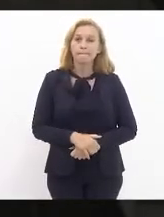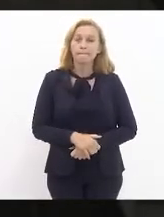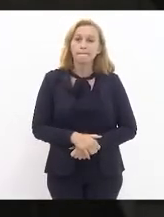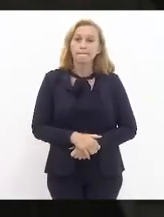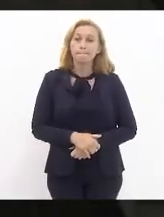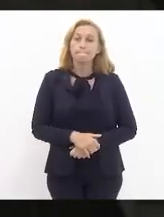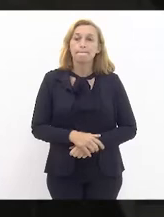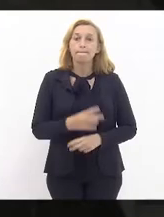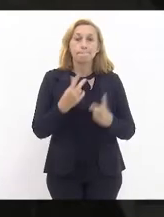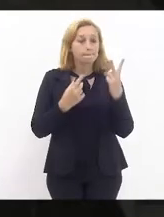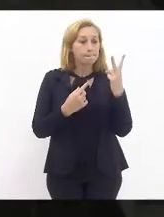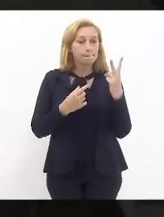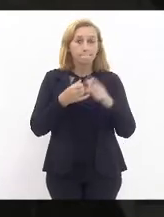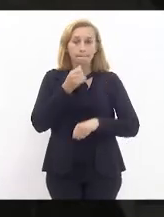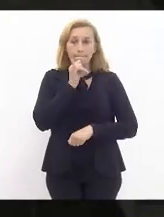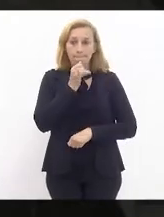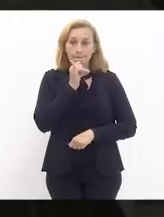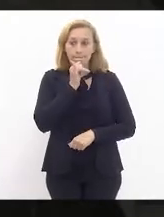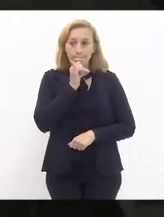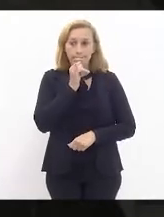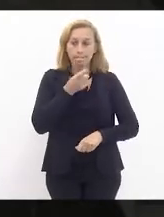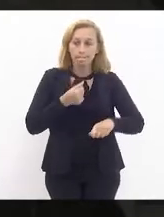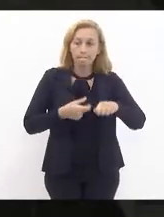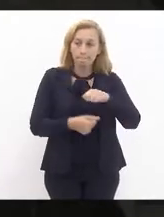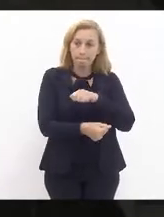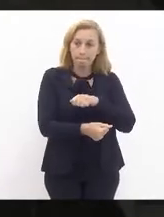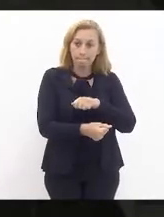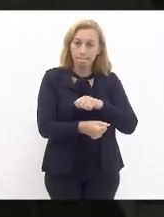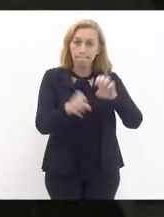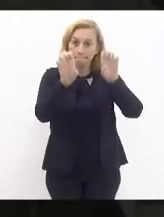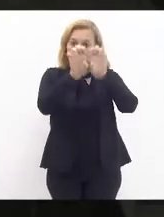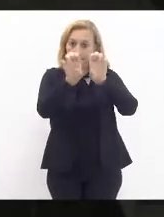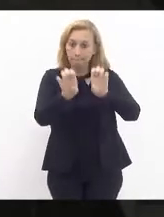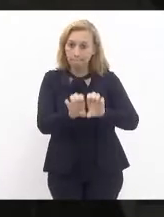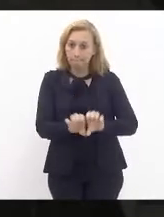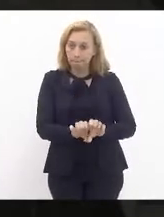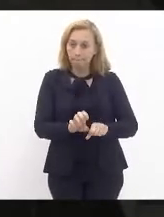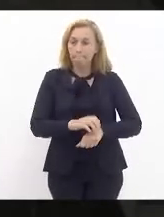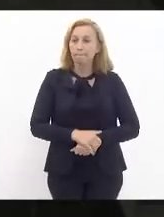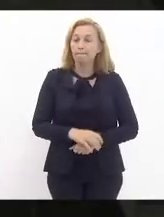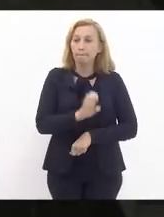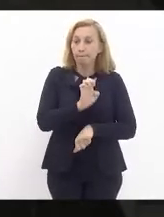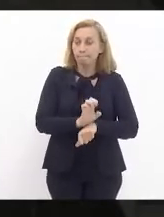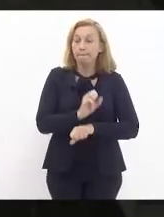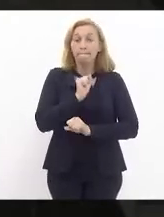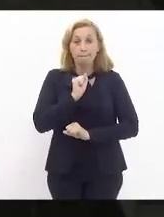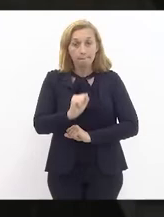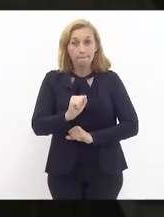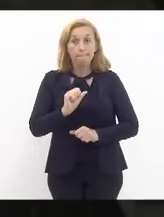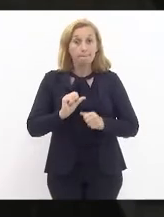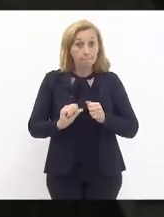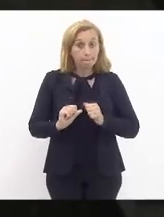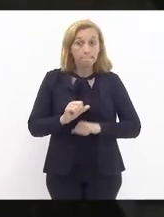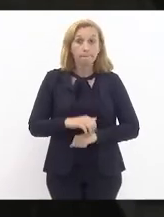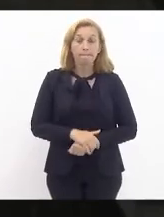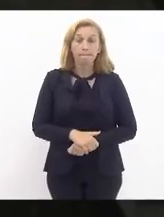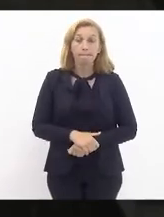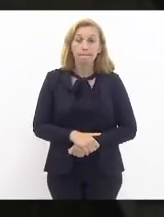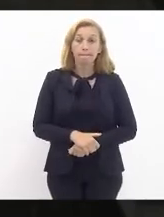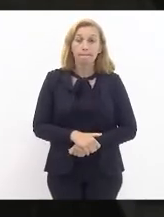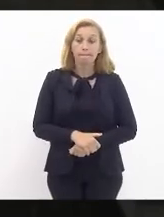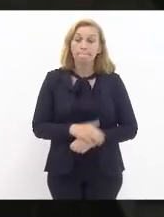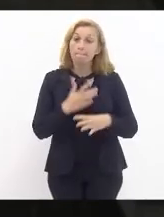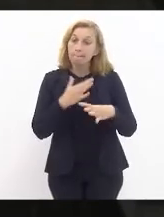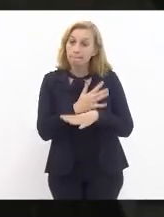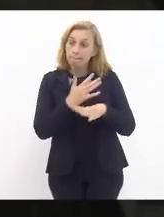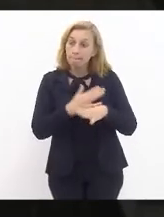dois exemplos de investimentos estruturantes que o Estado pode fazer na